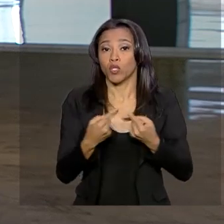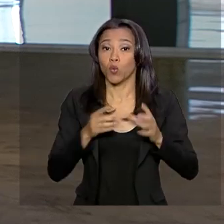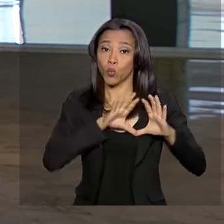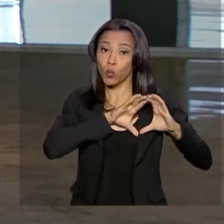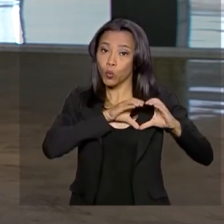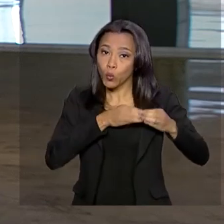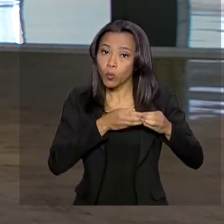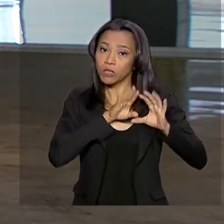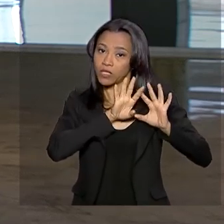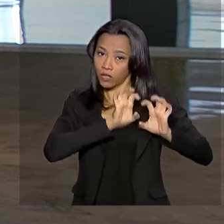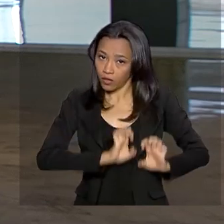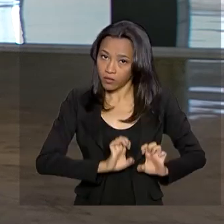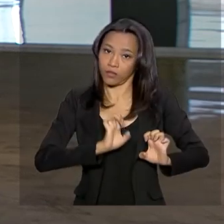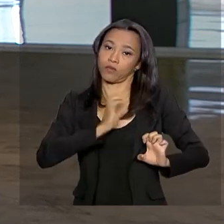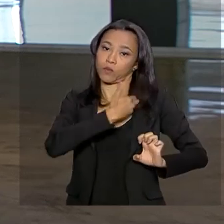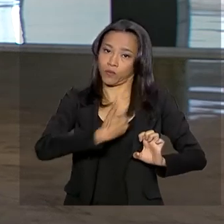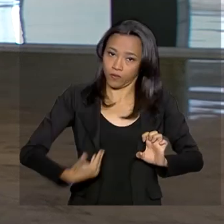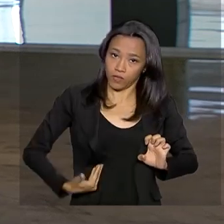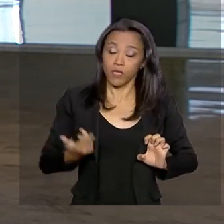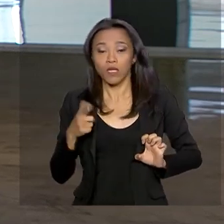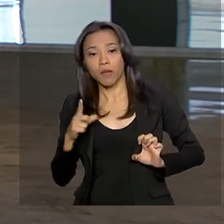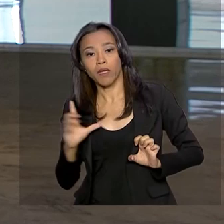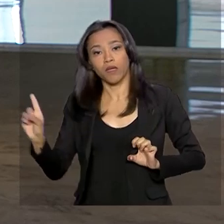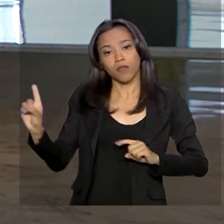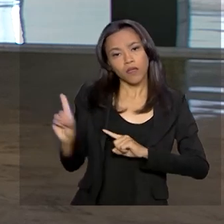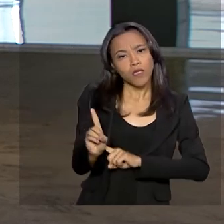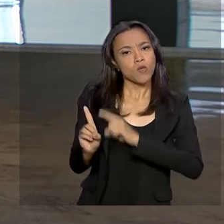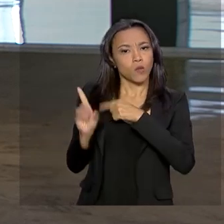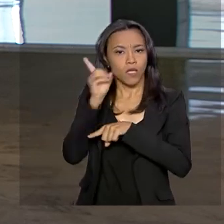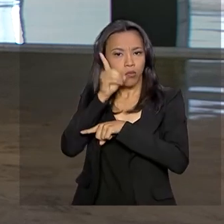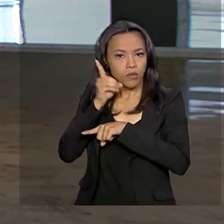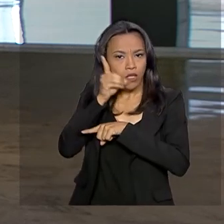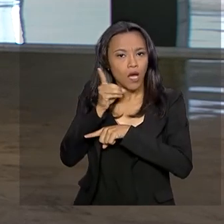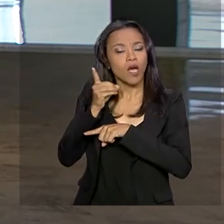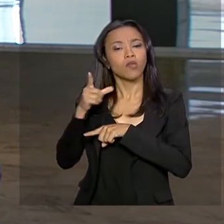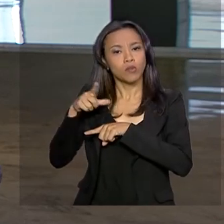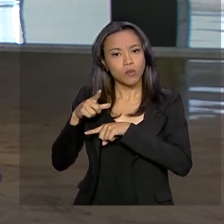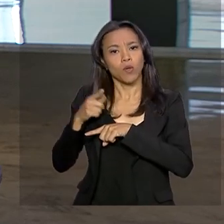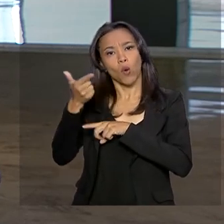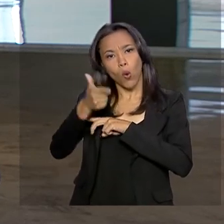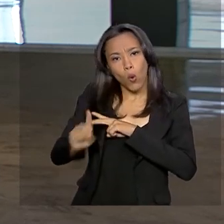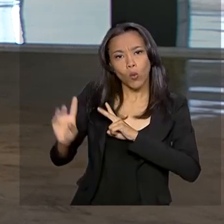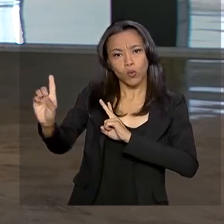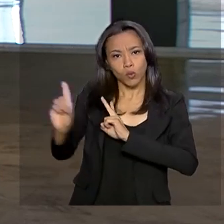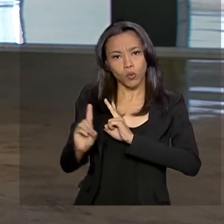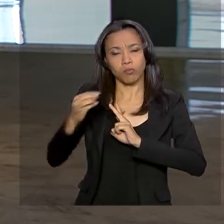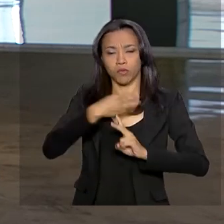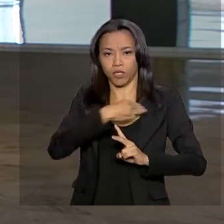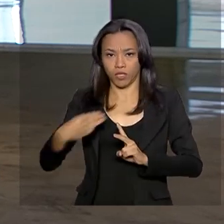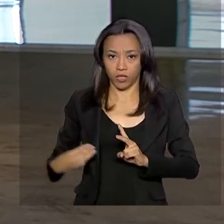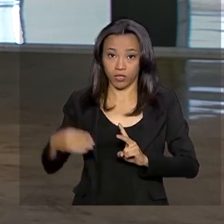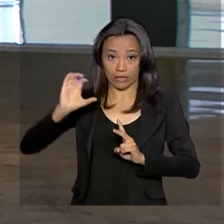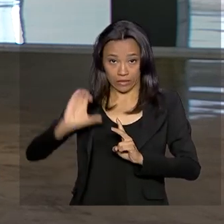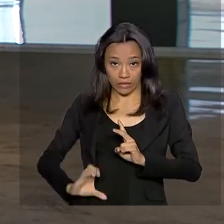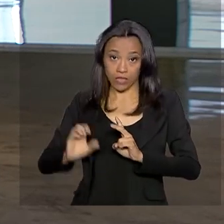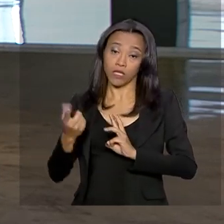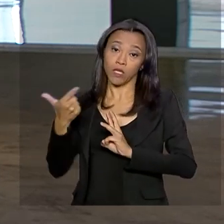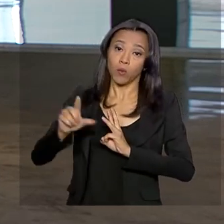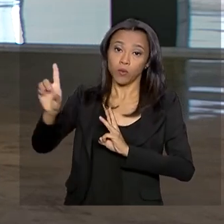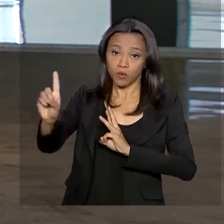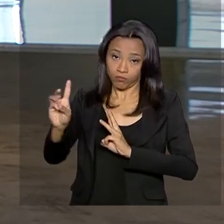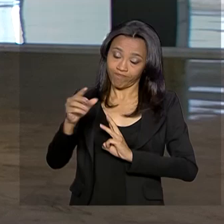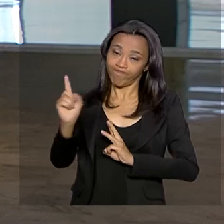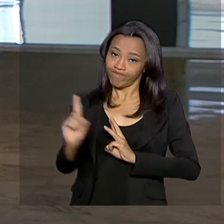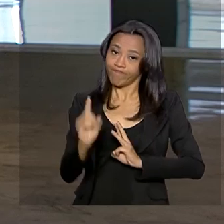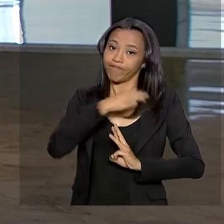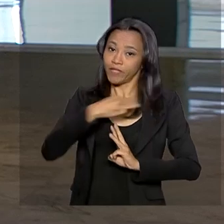Pública. E daqui a pouco recebe o deputado Coronel Crisóstomo e também os ministros da Cidadania, o ministro da Casa Civil. E ainda um pouco